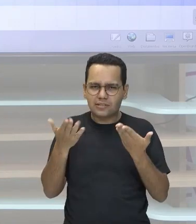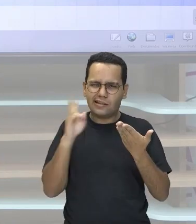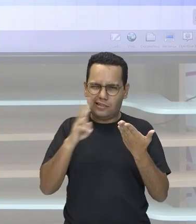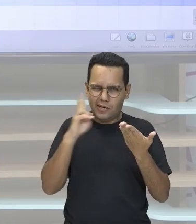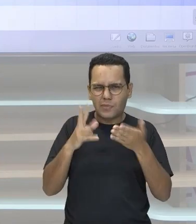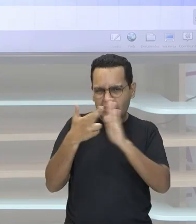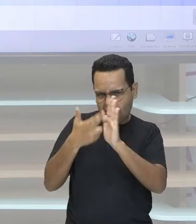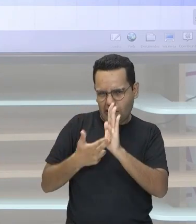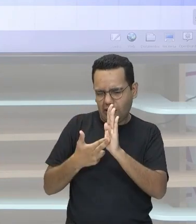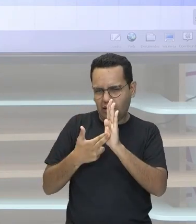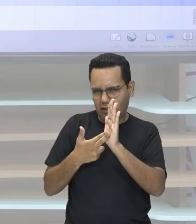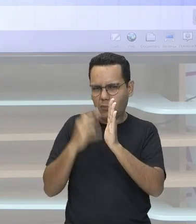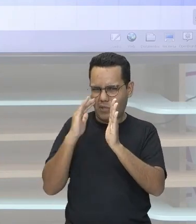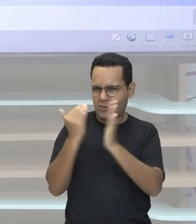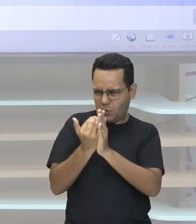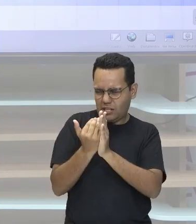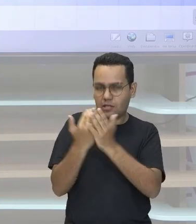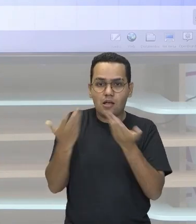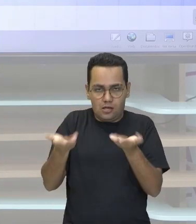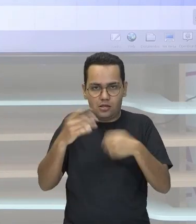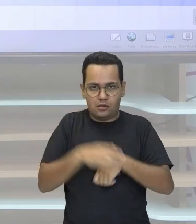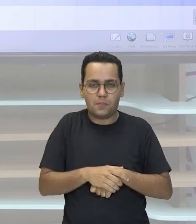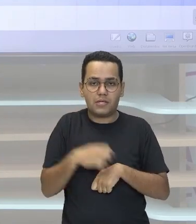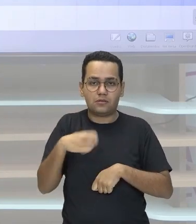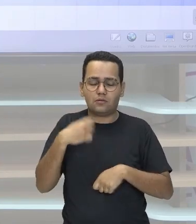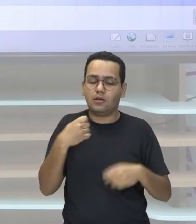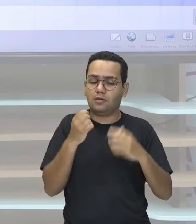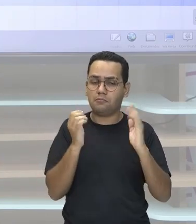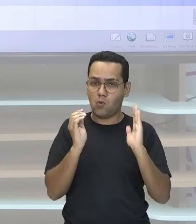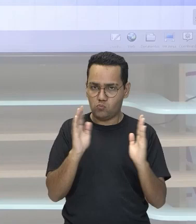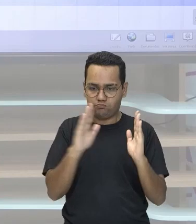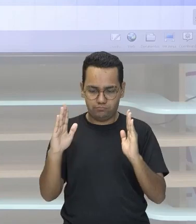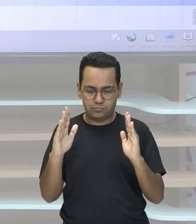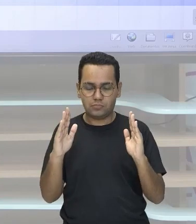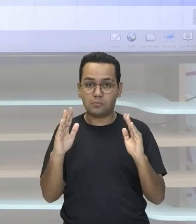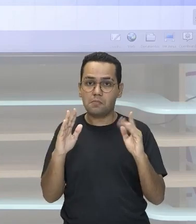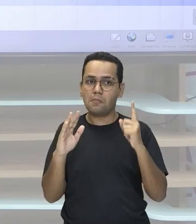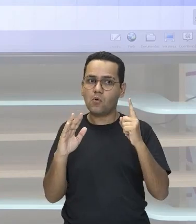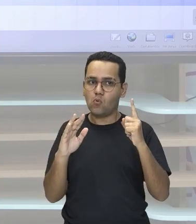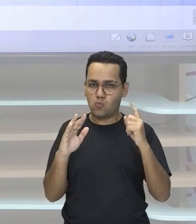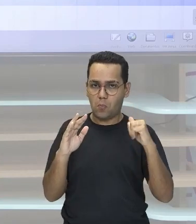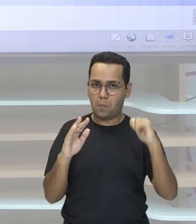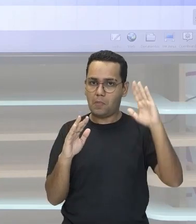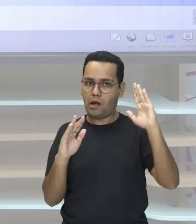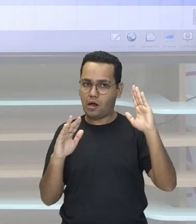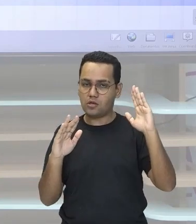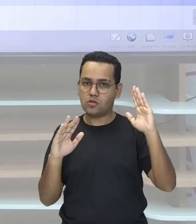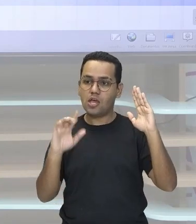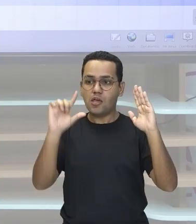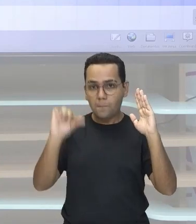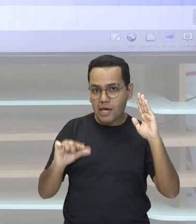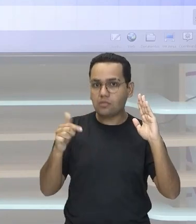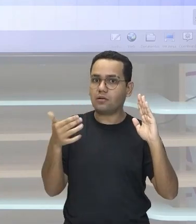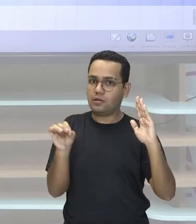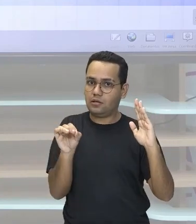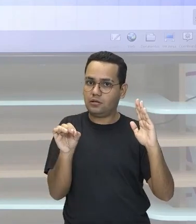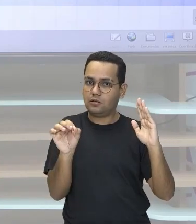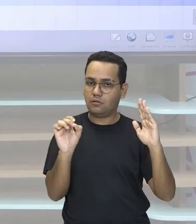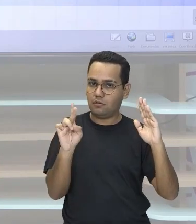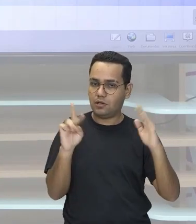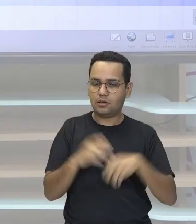igual Que 1 E menor que 10 Do jeito que nós fizemos Ele não está em notação